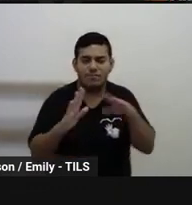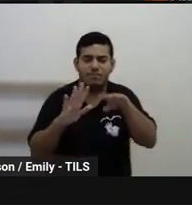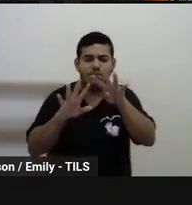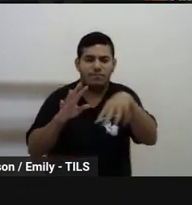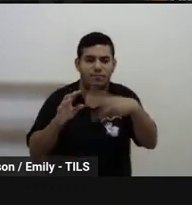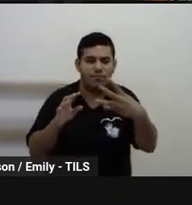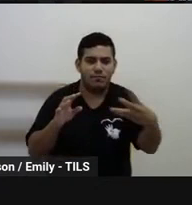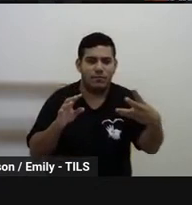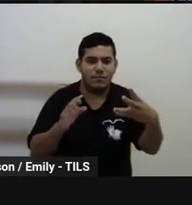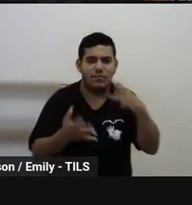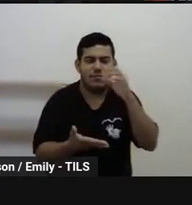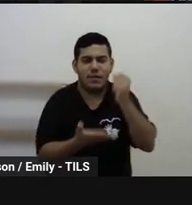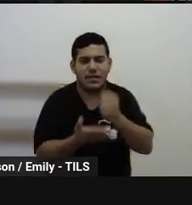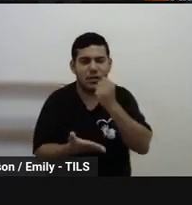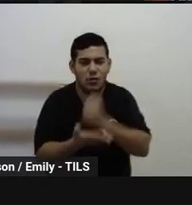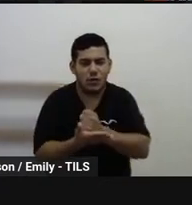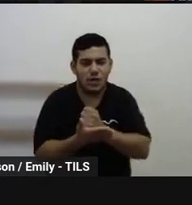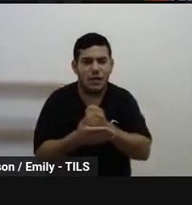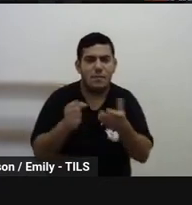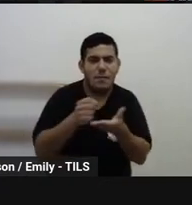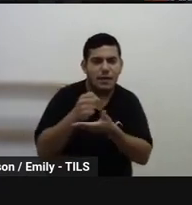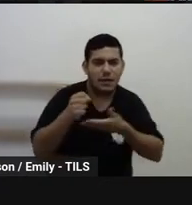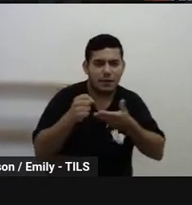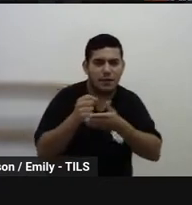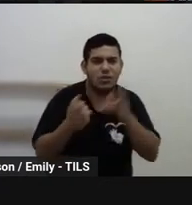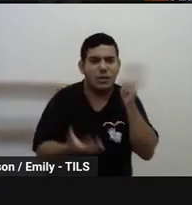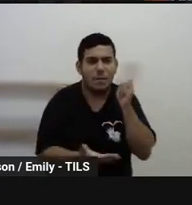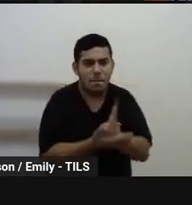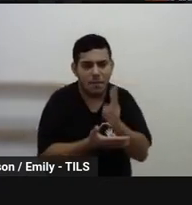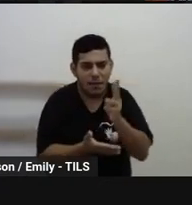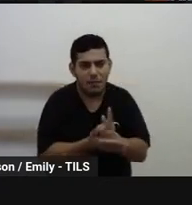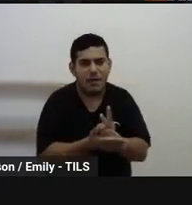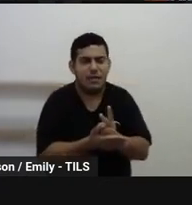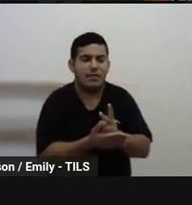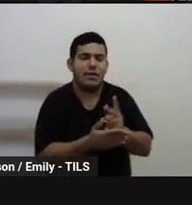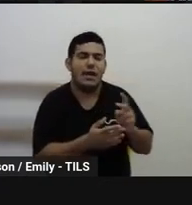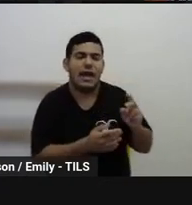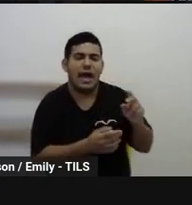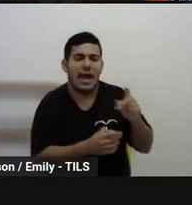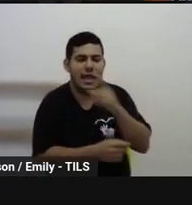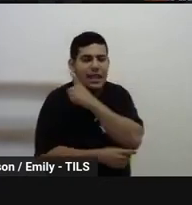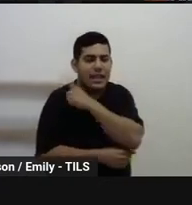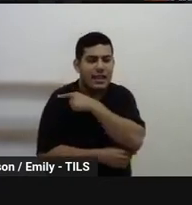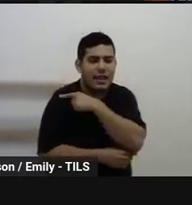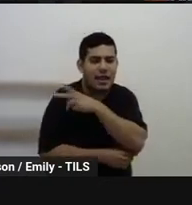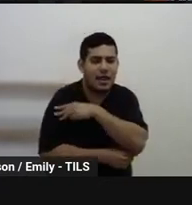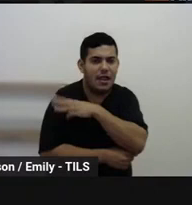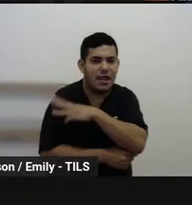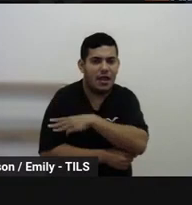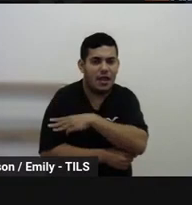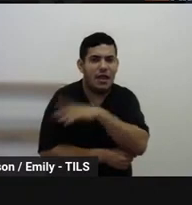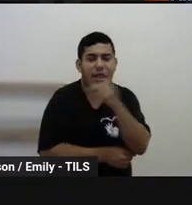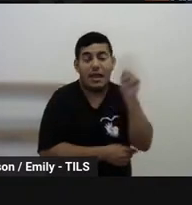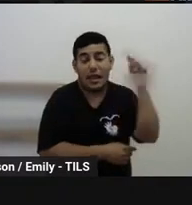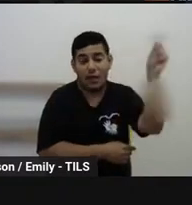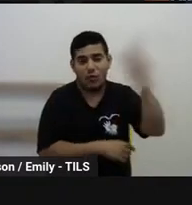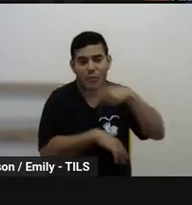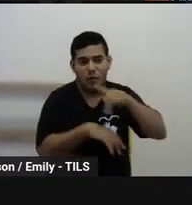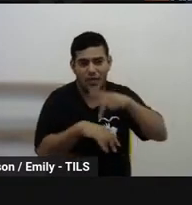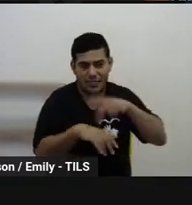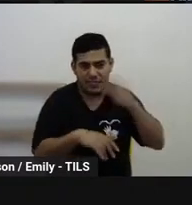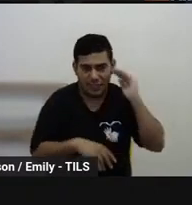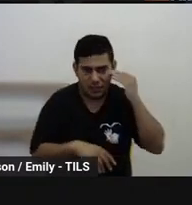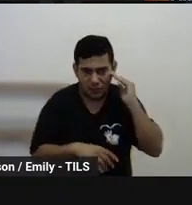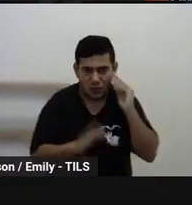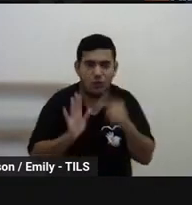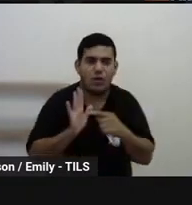matriculando o estudante basicamente na mesma série que ele teria direito, né, dentro do histórico escolar que ele